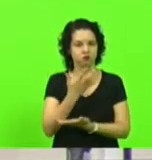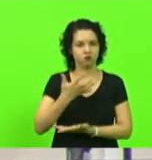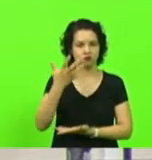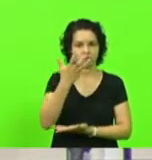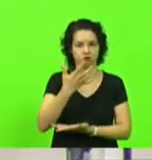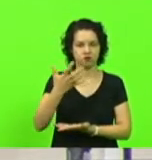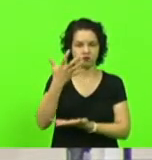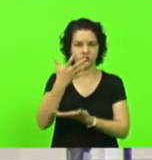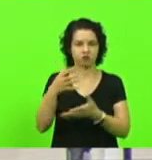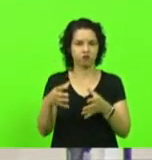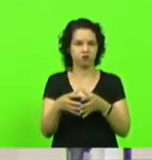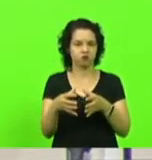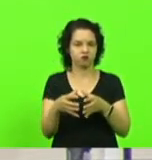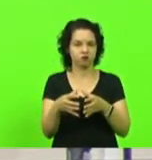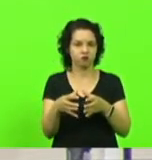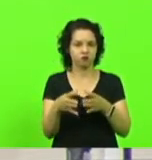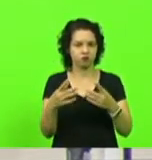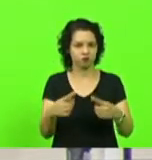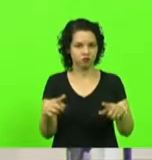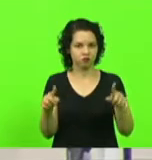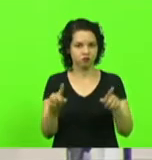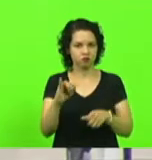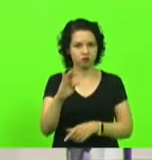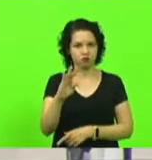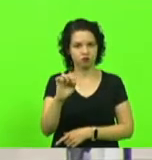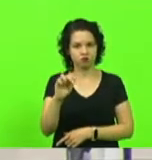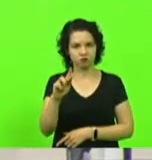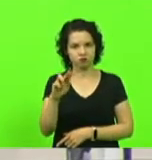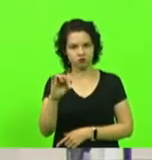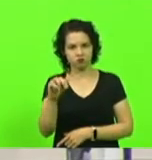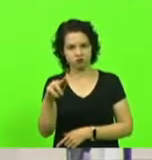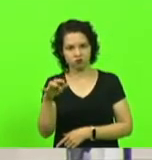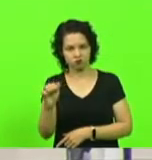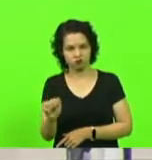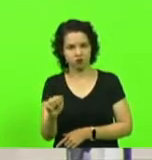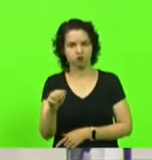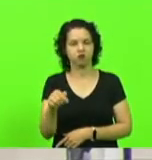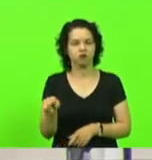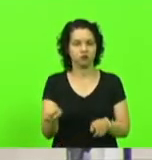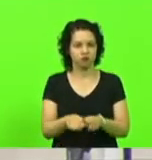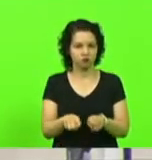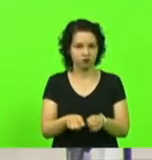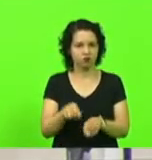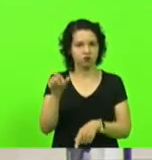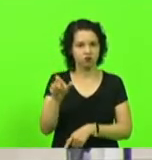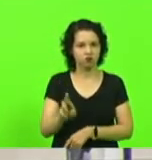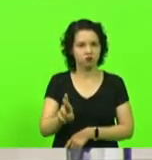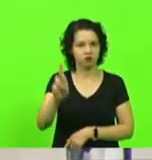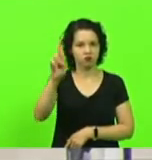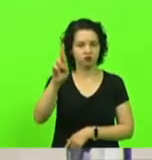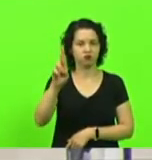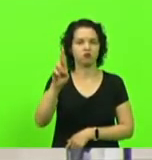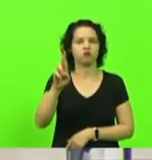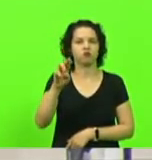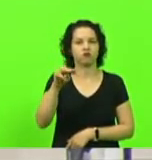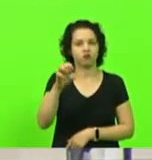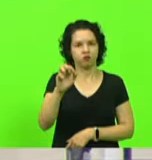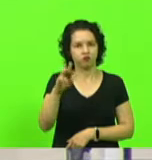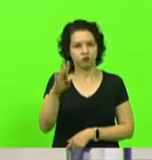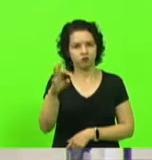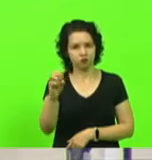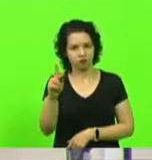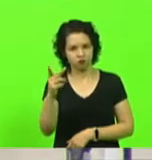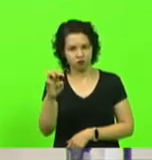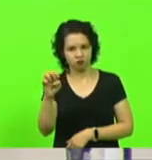sob a regência do maestro Henrique Drebbel. Em seguida, o senhor presidente convidou